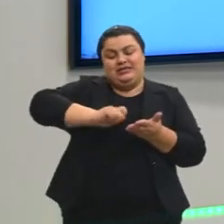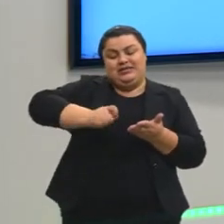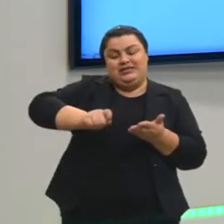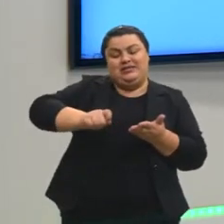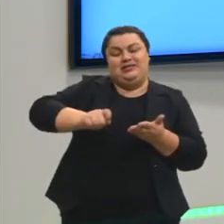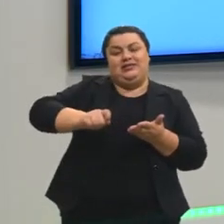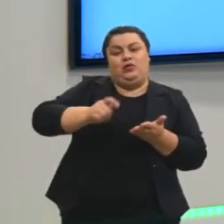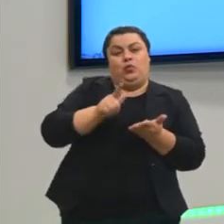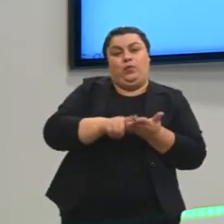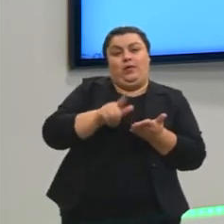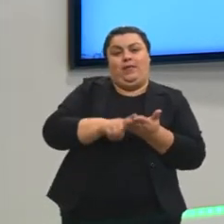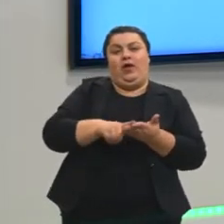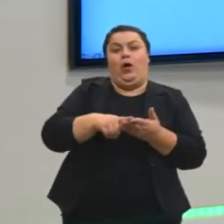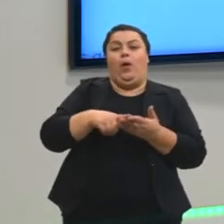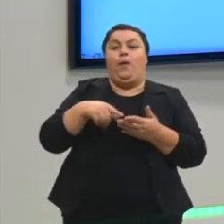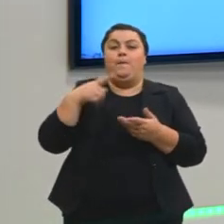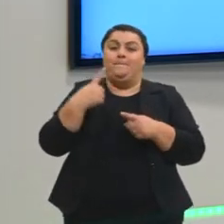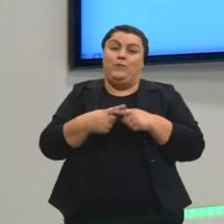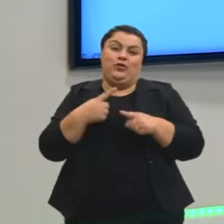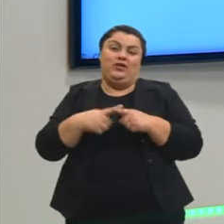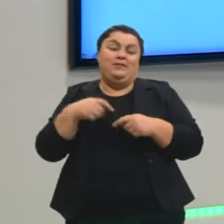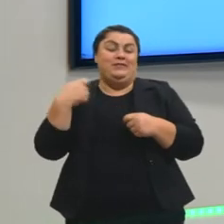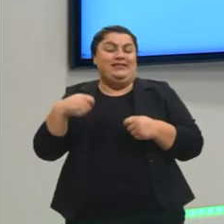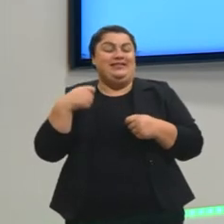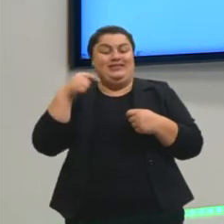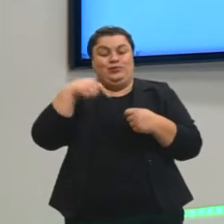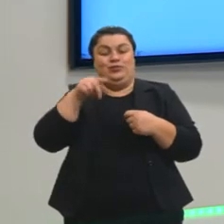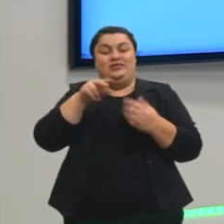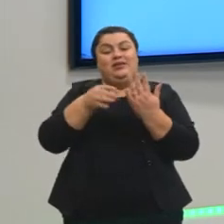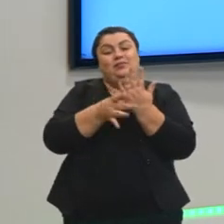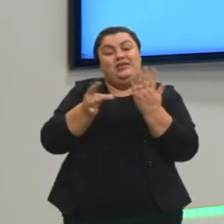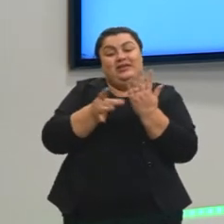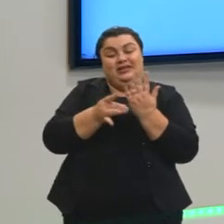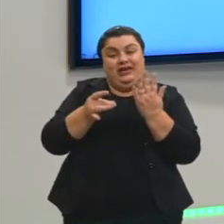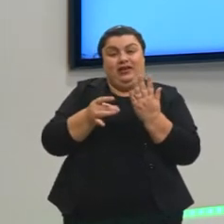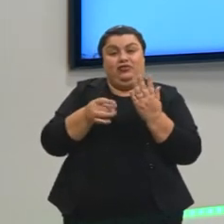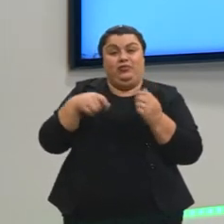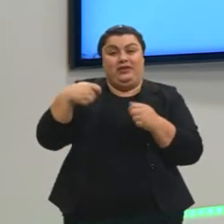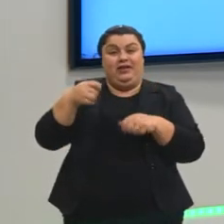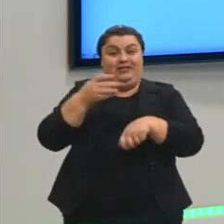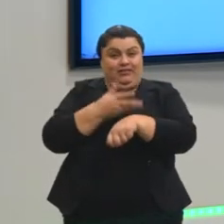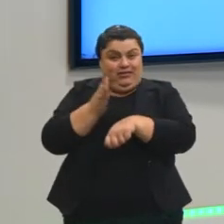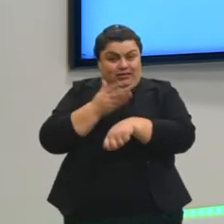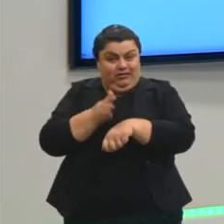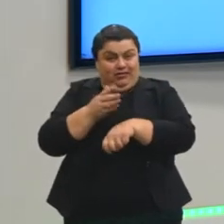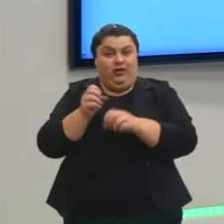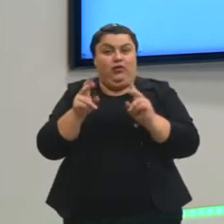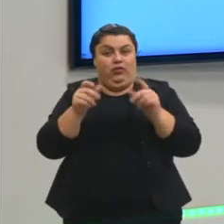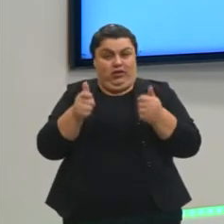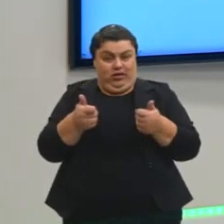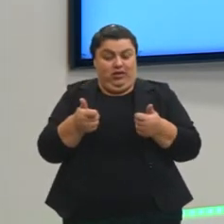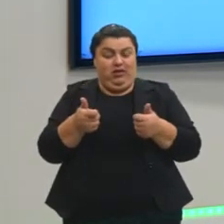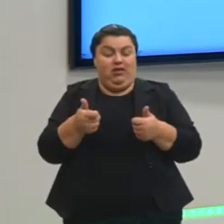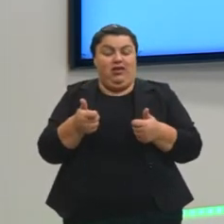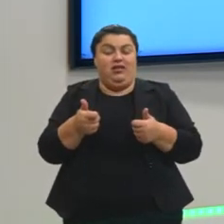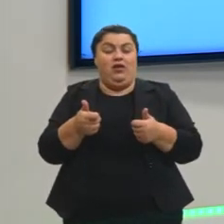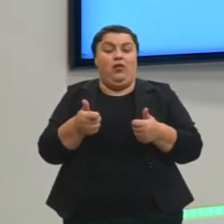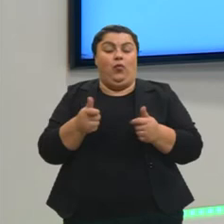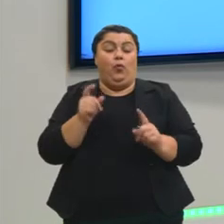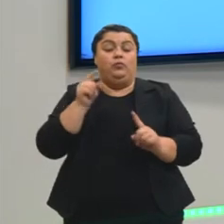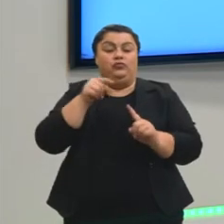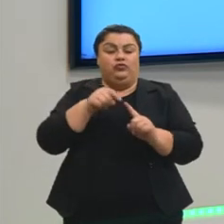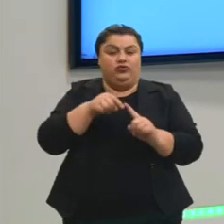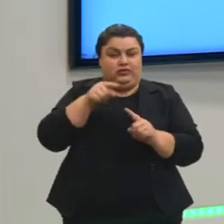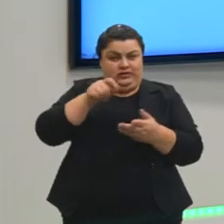a gente precisa dessa habilidade, porque se a gente não treinar, a gente vai acabar perdendo ela. Tá legal, meus queridões? Então, a finalidade, se vocês quiserem